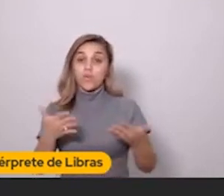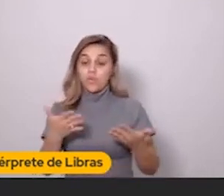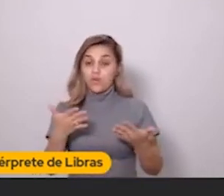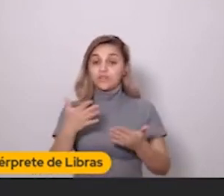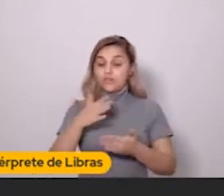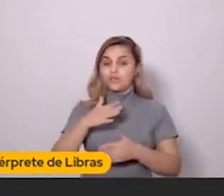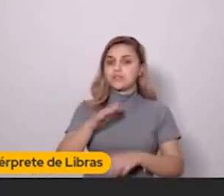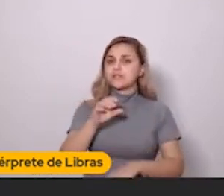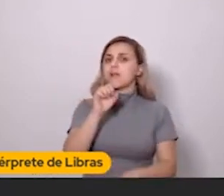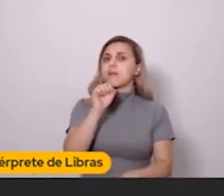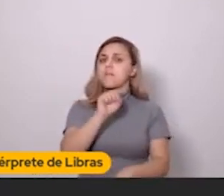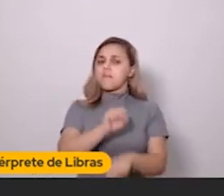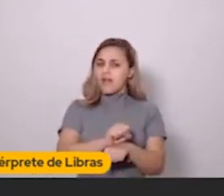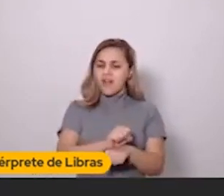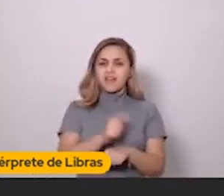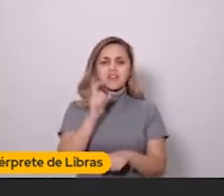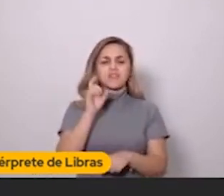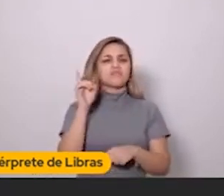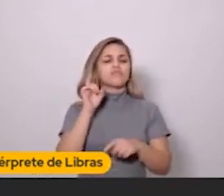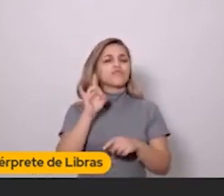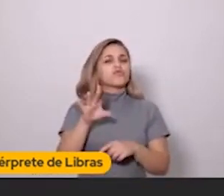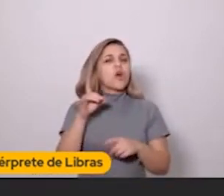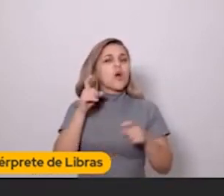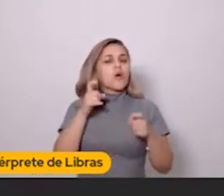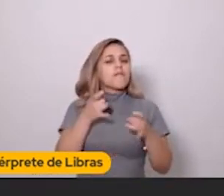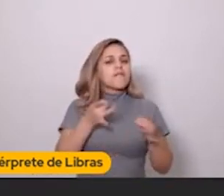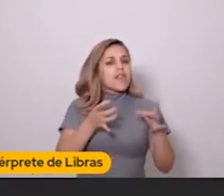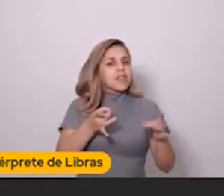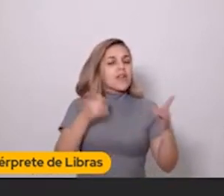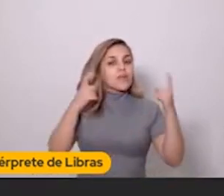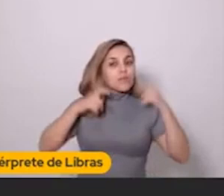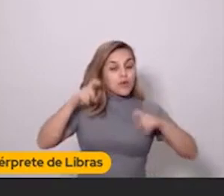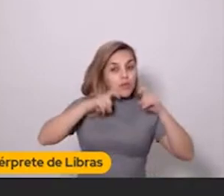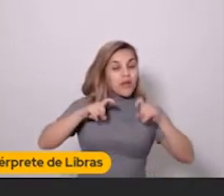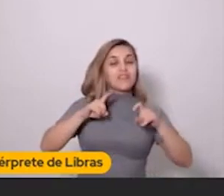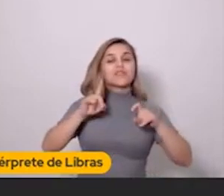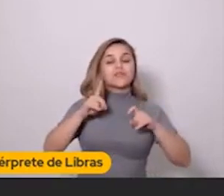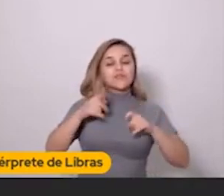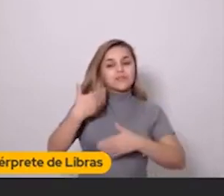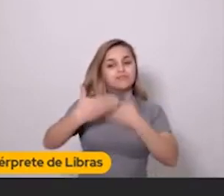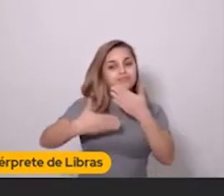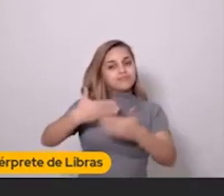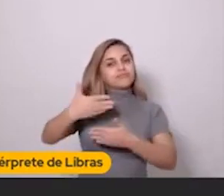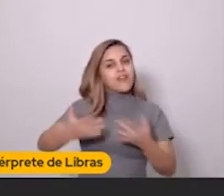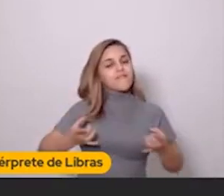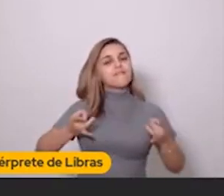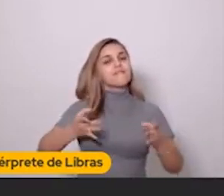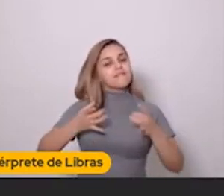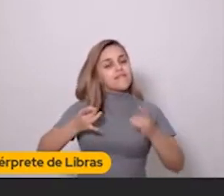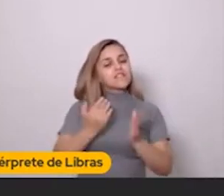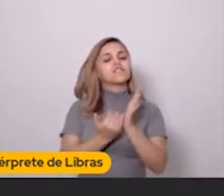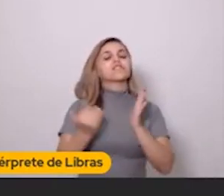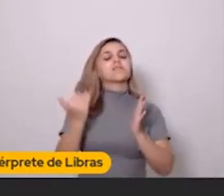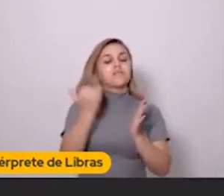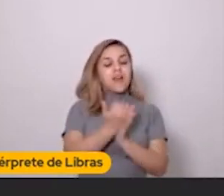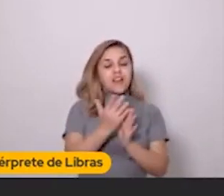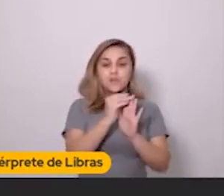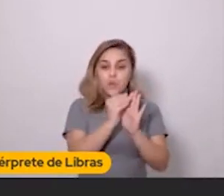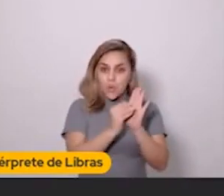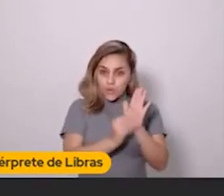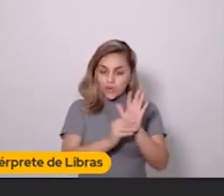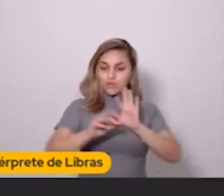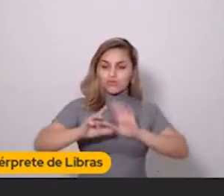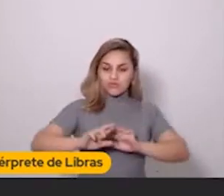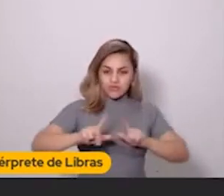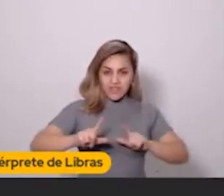fazer isso, de só se preocupar em vender, isso consequentemente faz com que você venda mais. O conteúdo diferenciado, em que